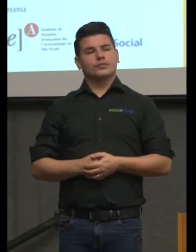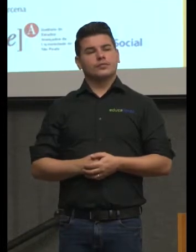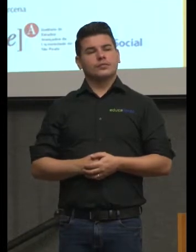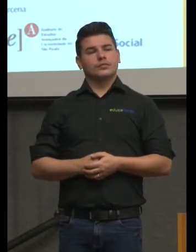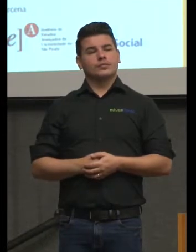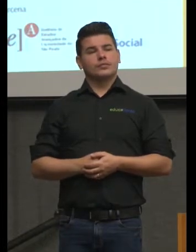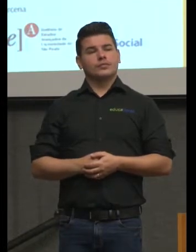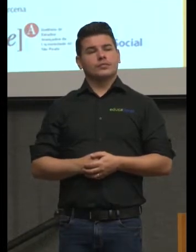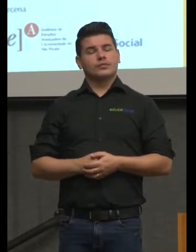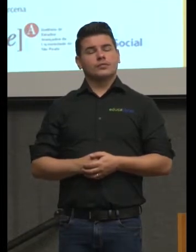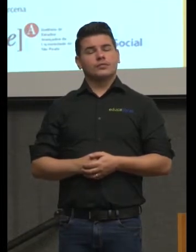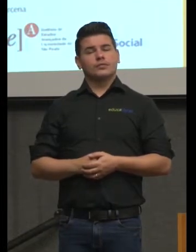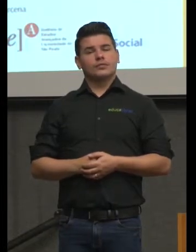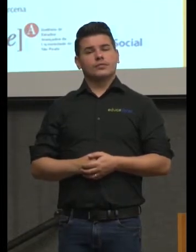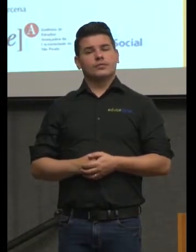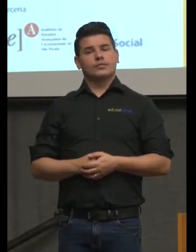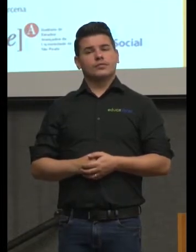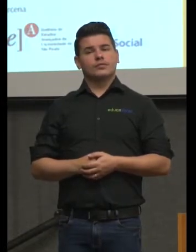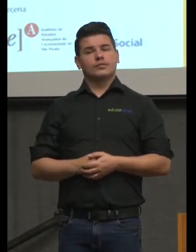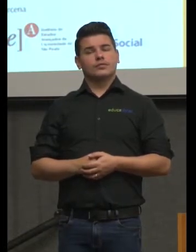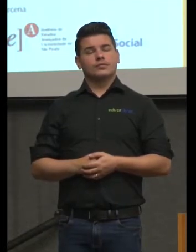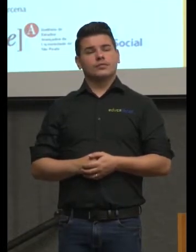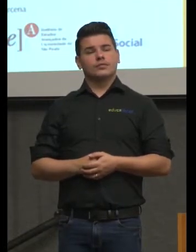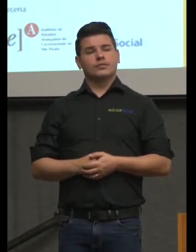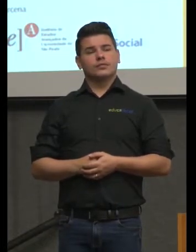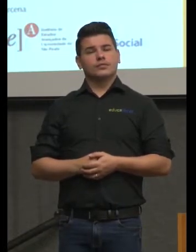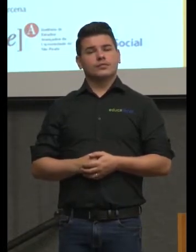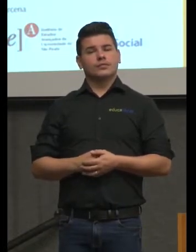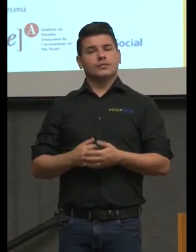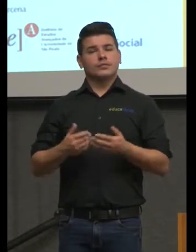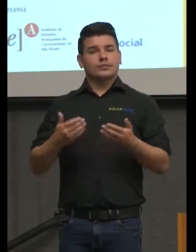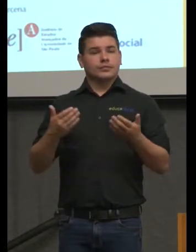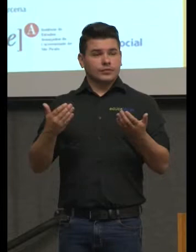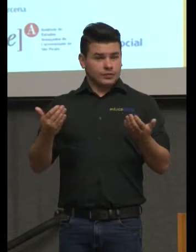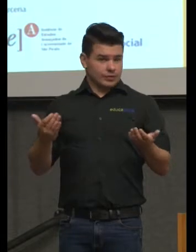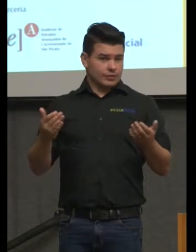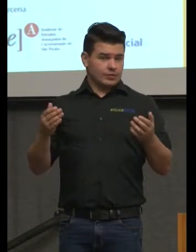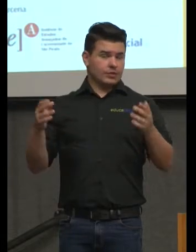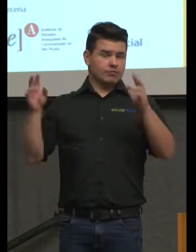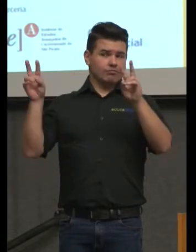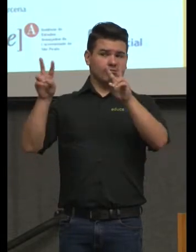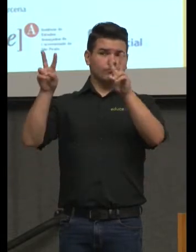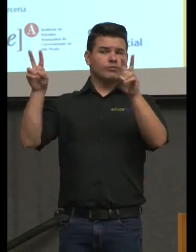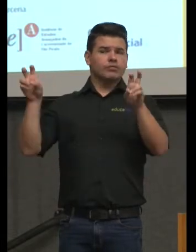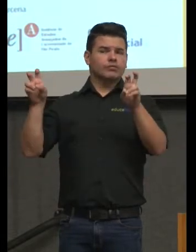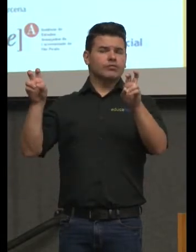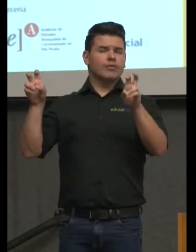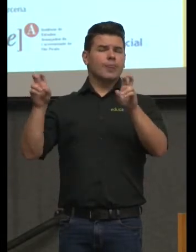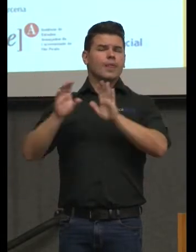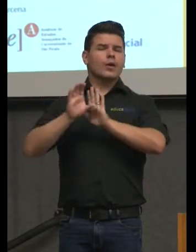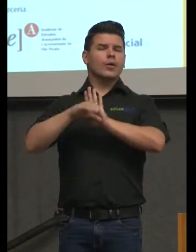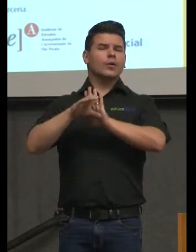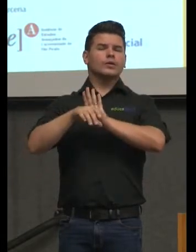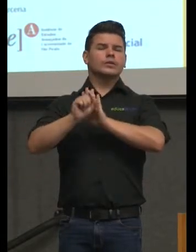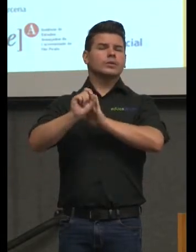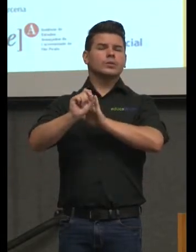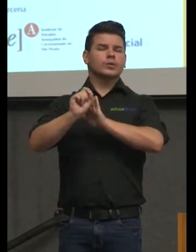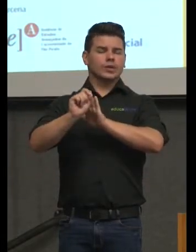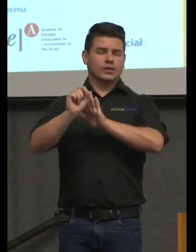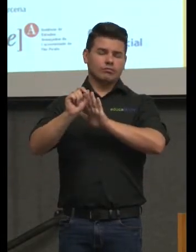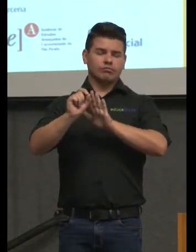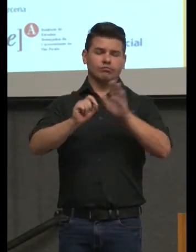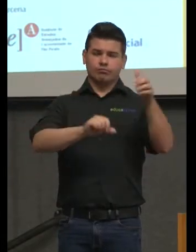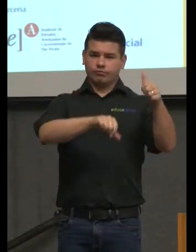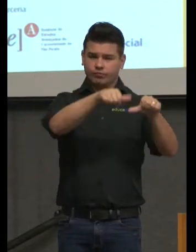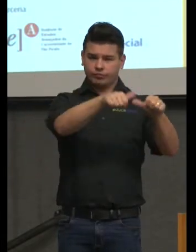essa fala aqui está situada no contexto de planejamento e avaliação,